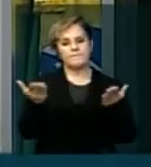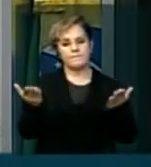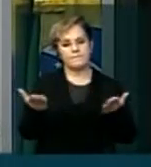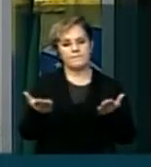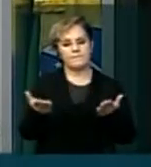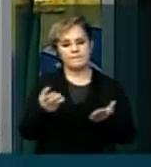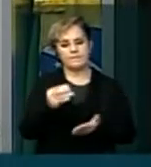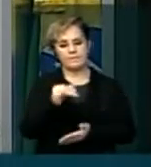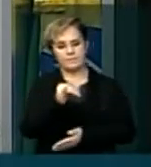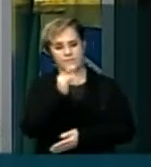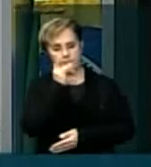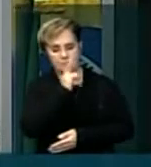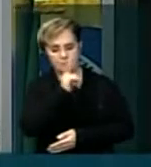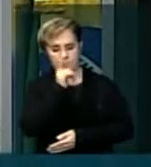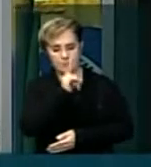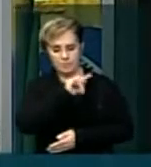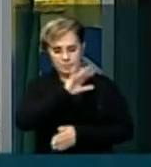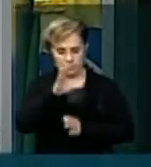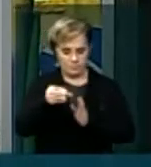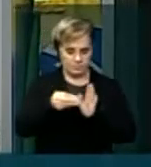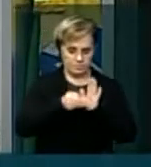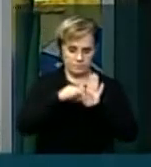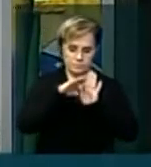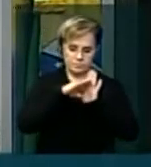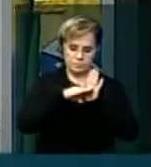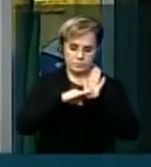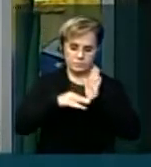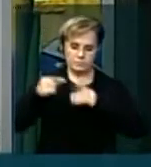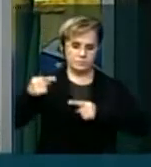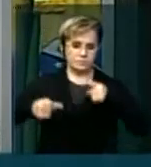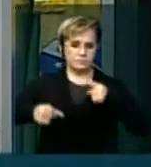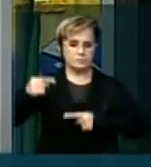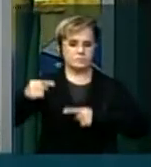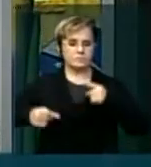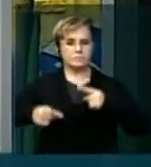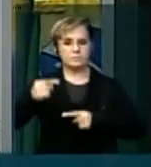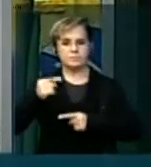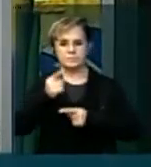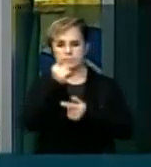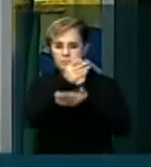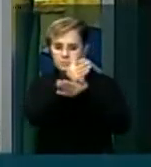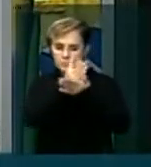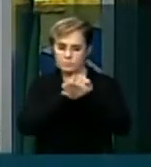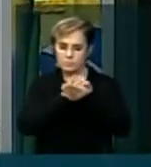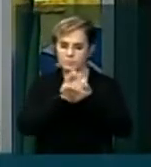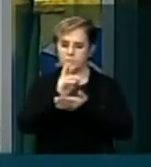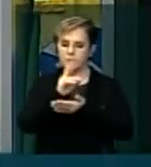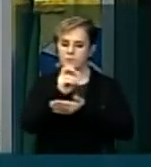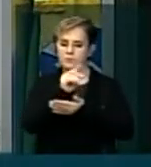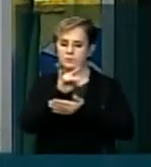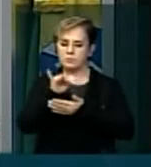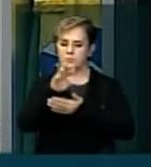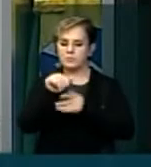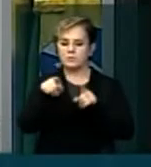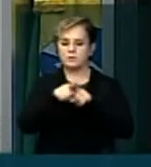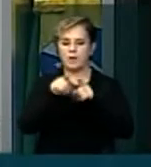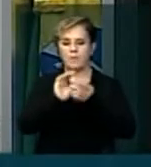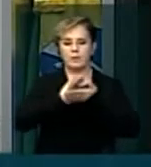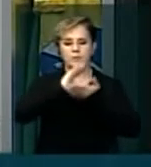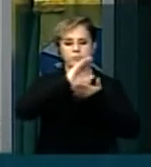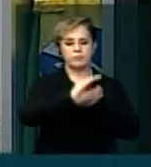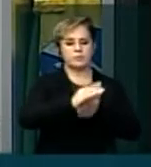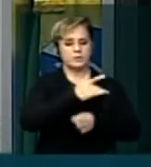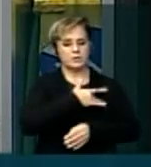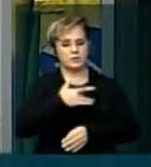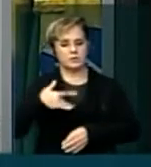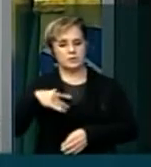que nós pudermos colocarmos na pauta de discussão uma parte de Rojas também financiando a saúde, nós vamos